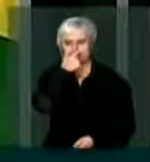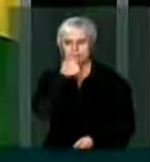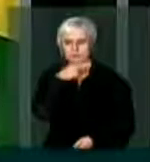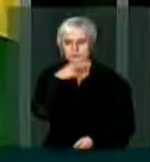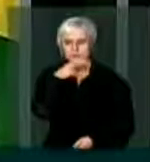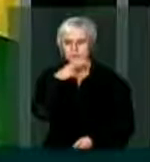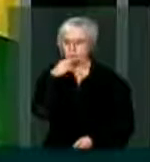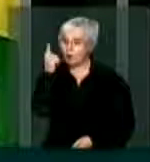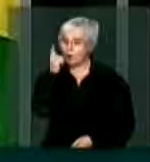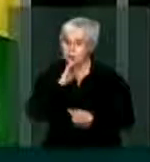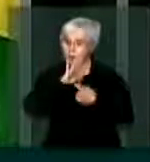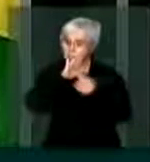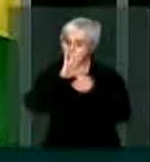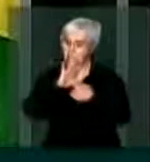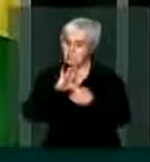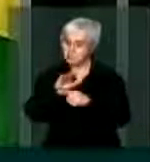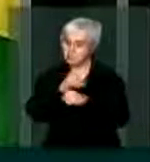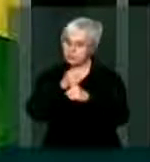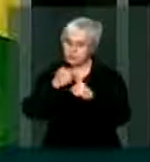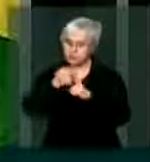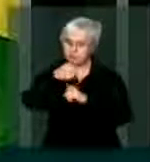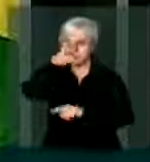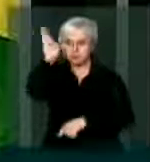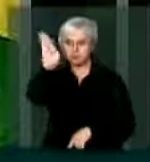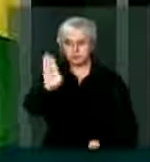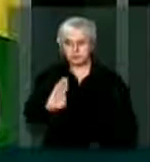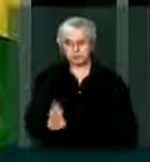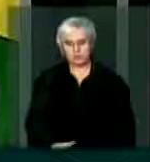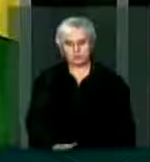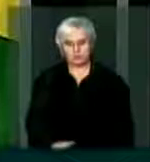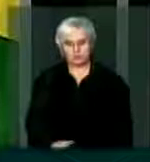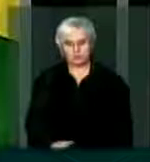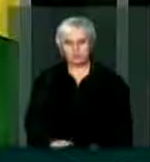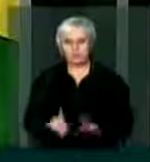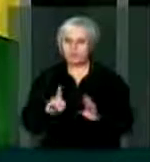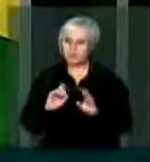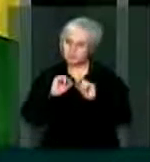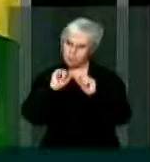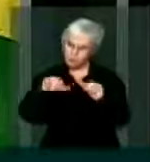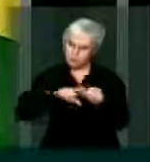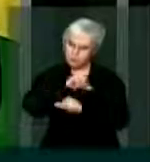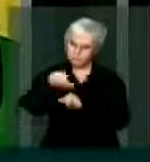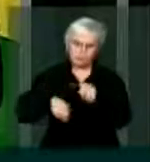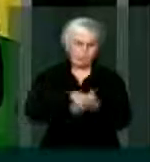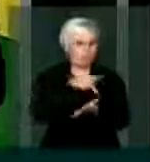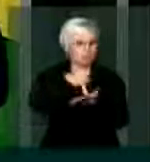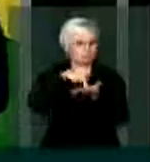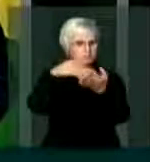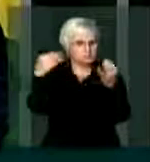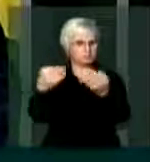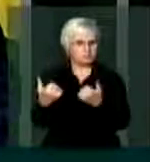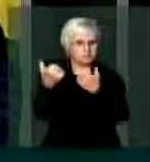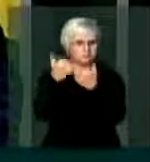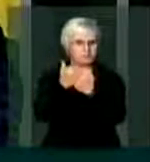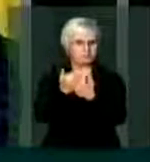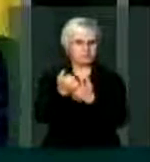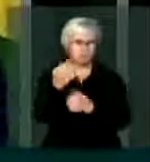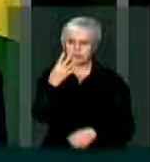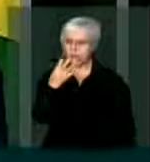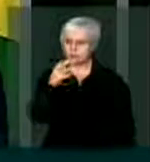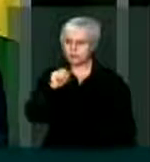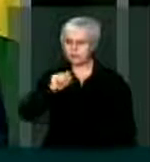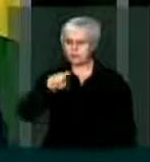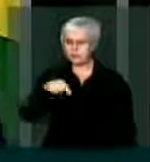conseguiu mostrar à sociedade brasileira que é uma alternativa de mudança. Os 48